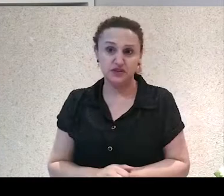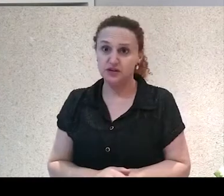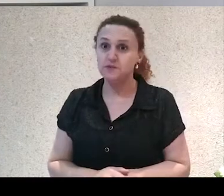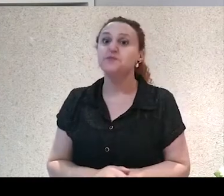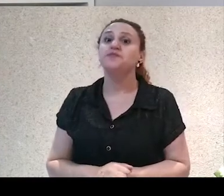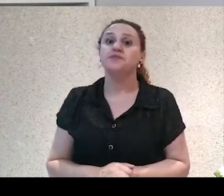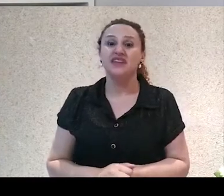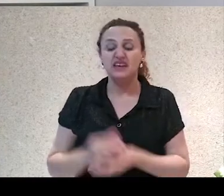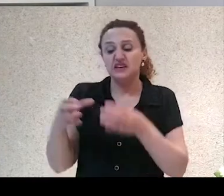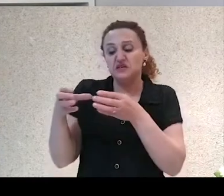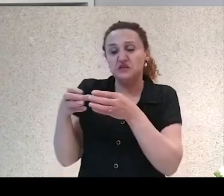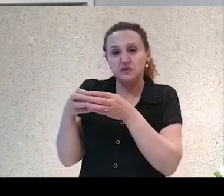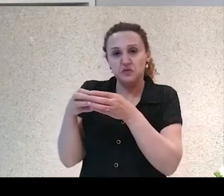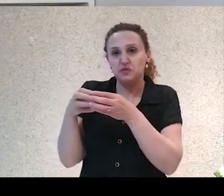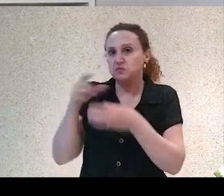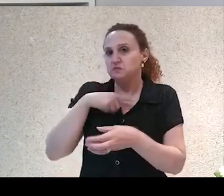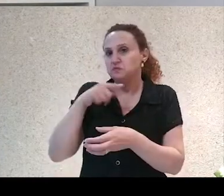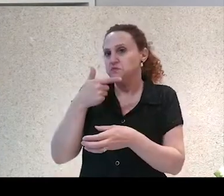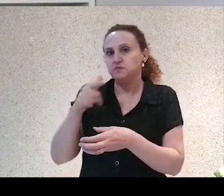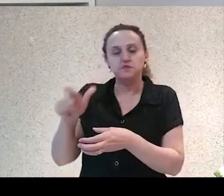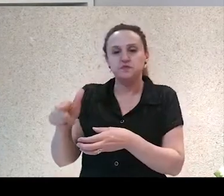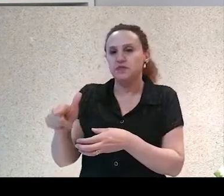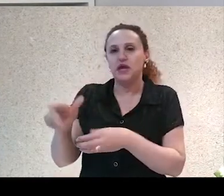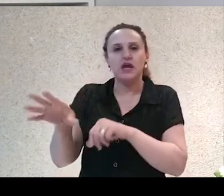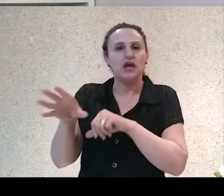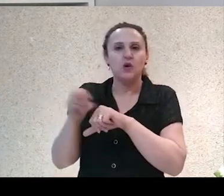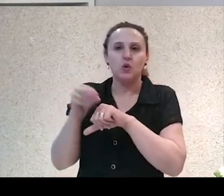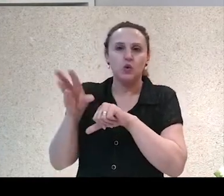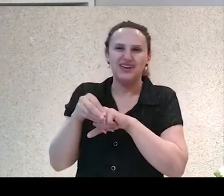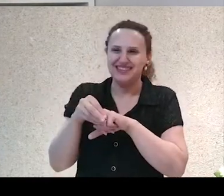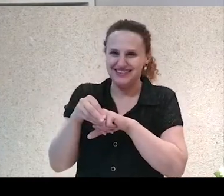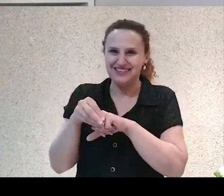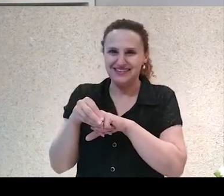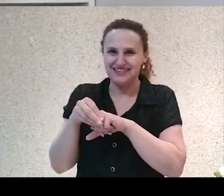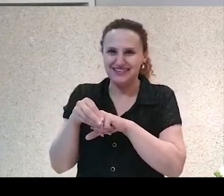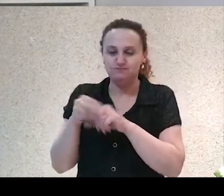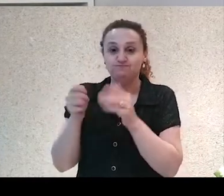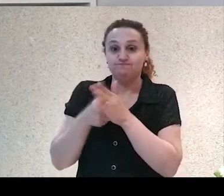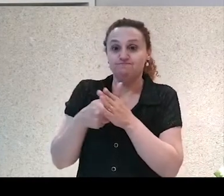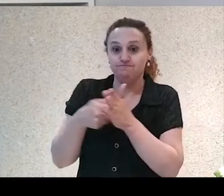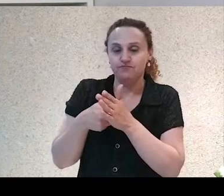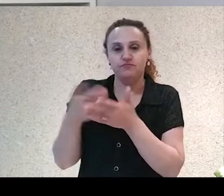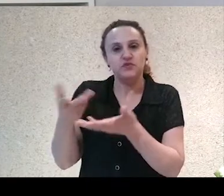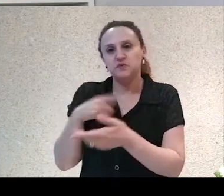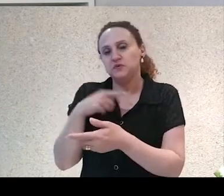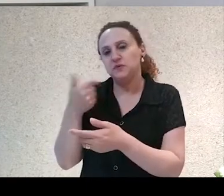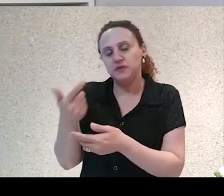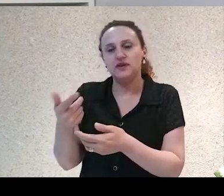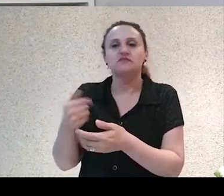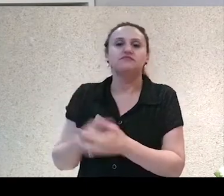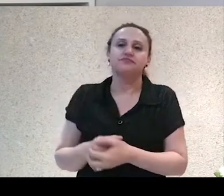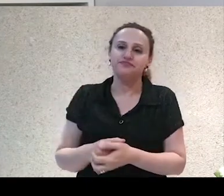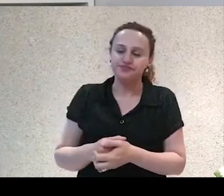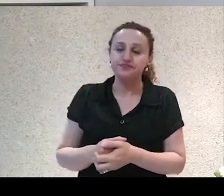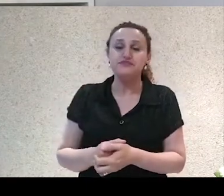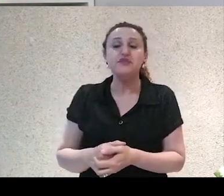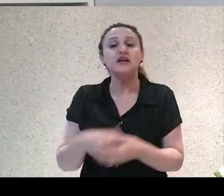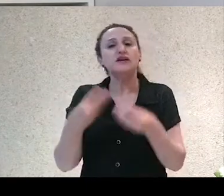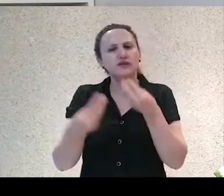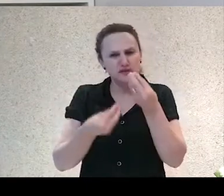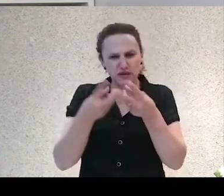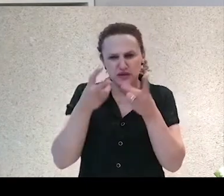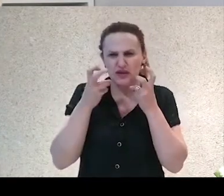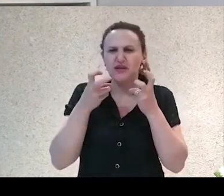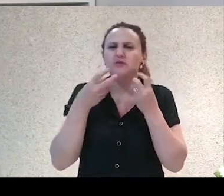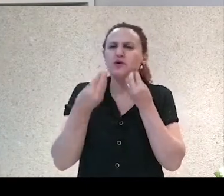são limitadas a algumas funções. Então, notem como o conhecimento, ele é importante para a nossa sociedade e ele pode definir a